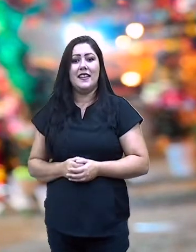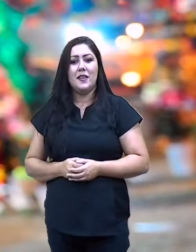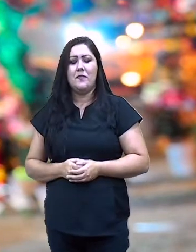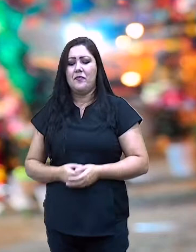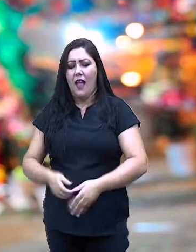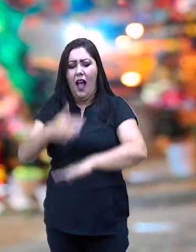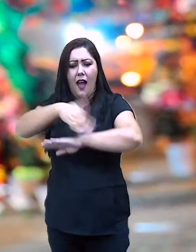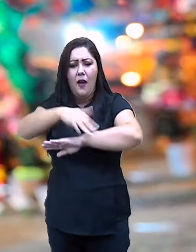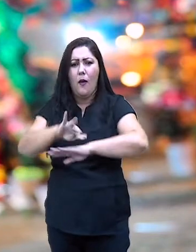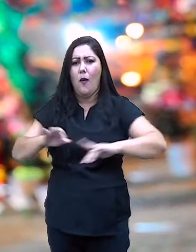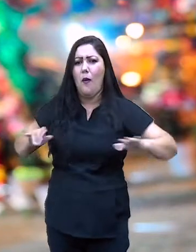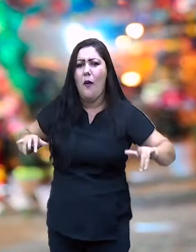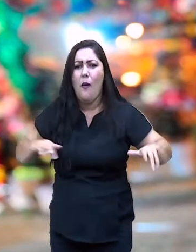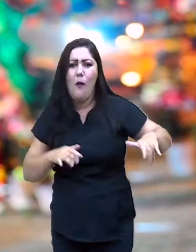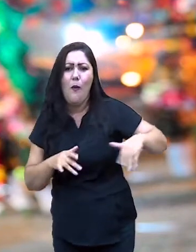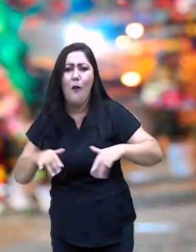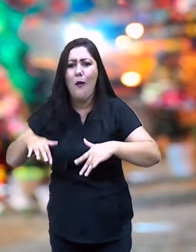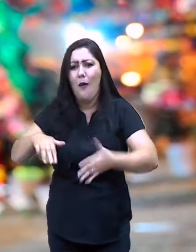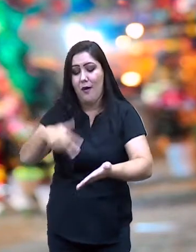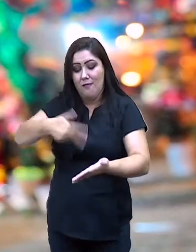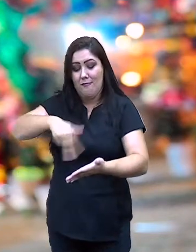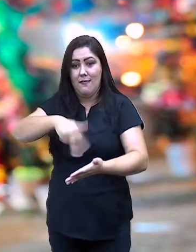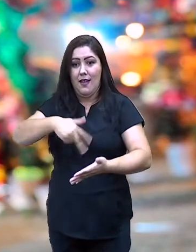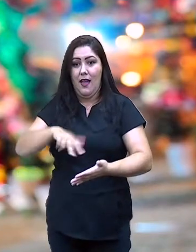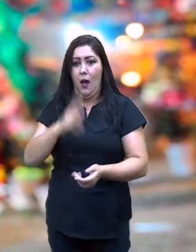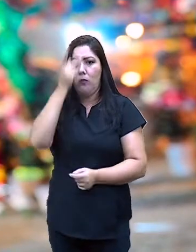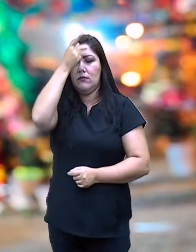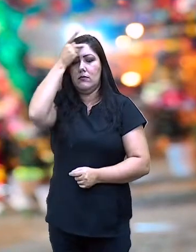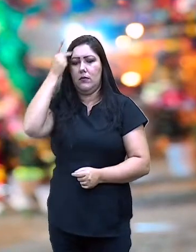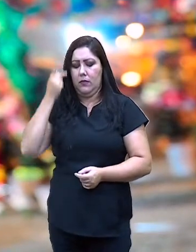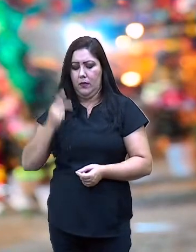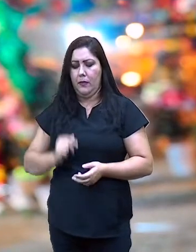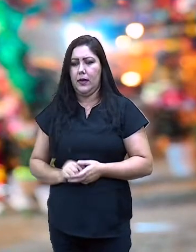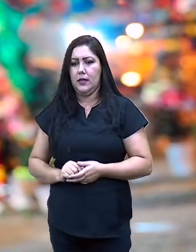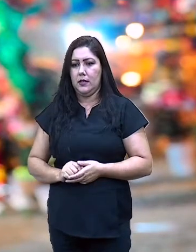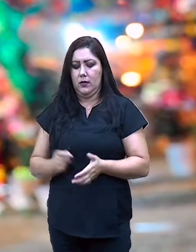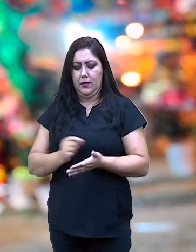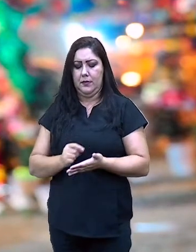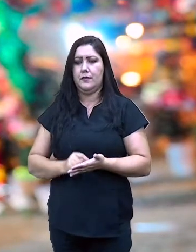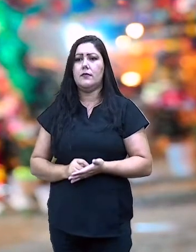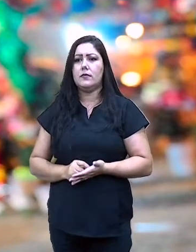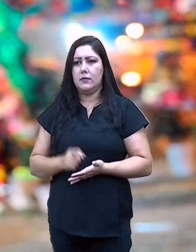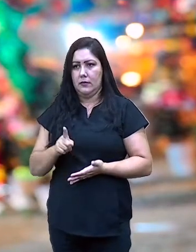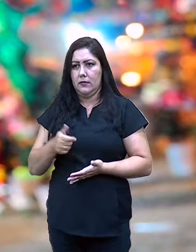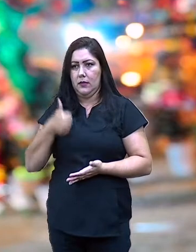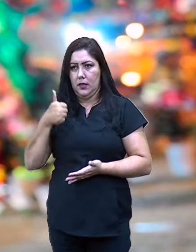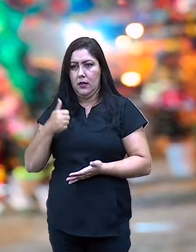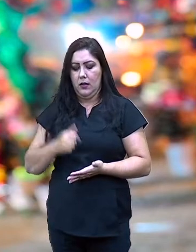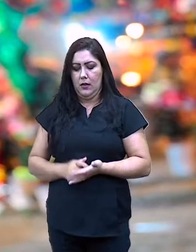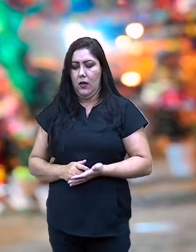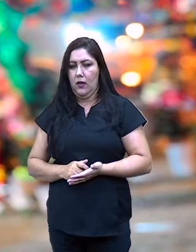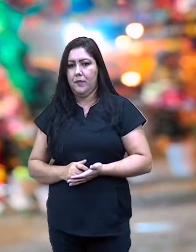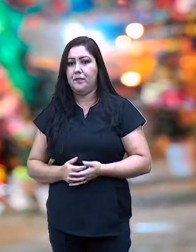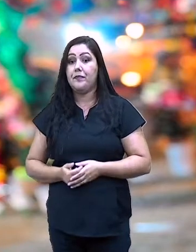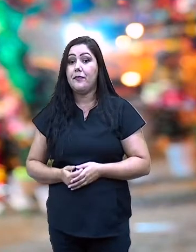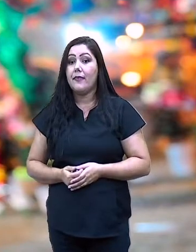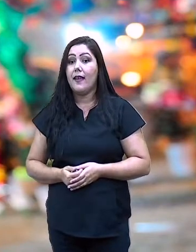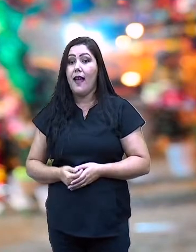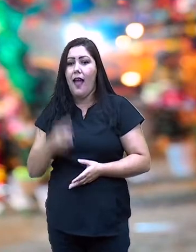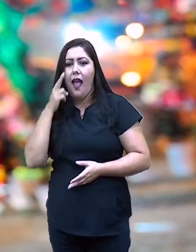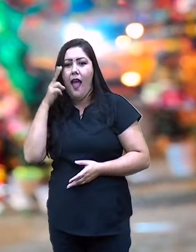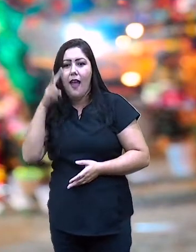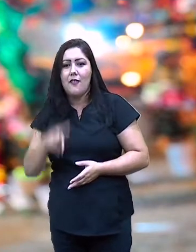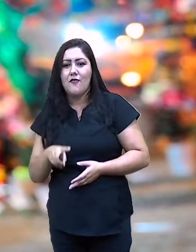dançar, tem jurados que escolhem aquele boi mais bonito, mais imponente. e qual é essa